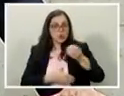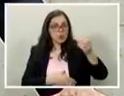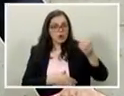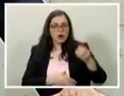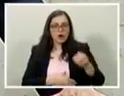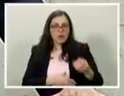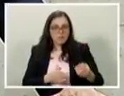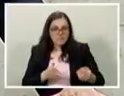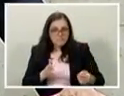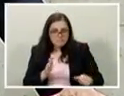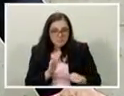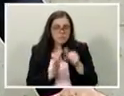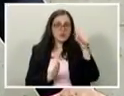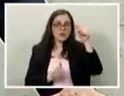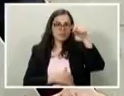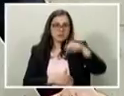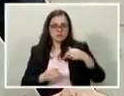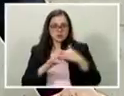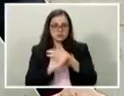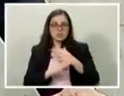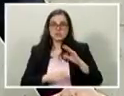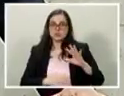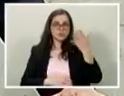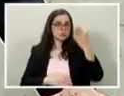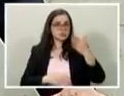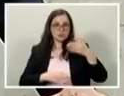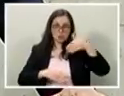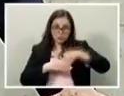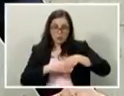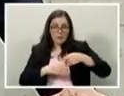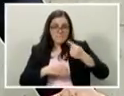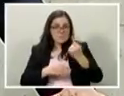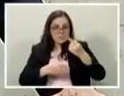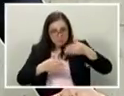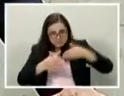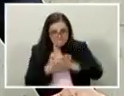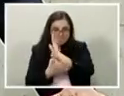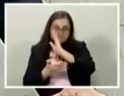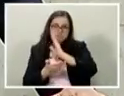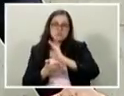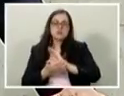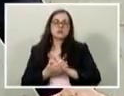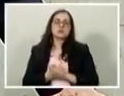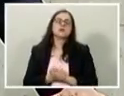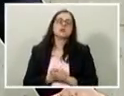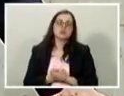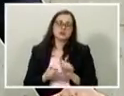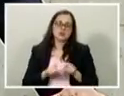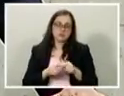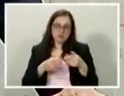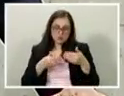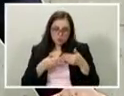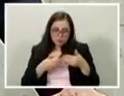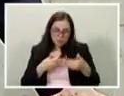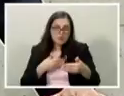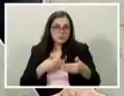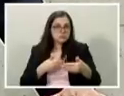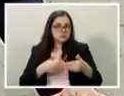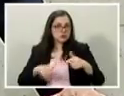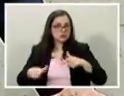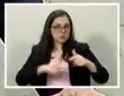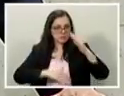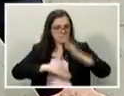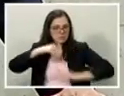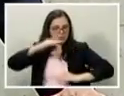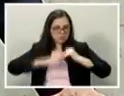como também começa a exercer o seu mandato de prefeito